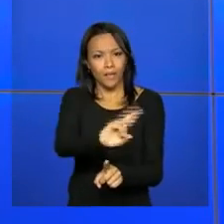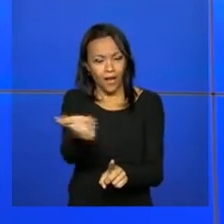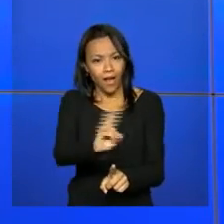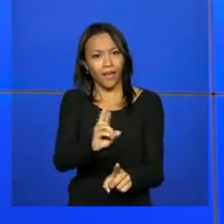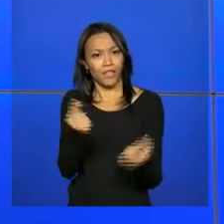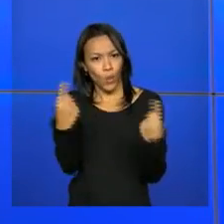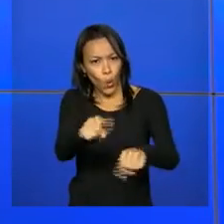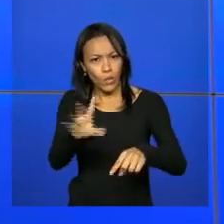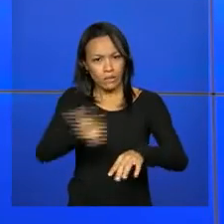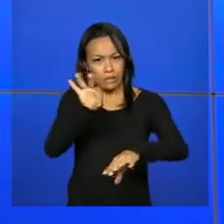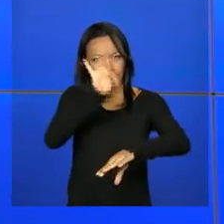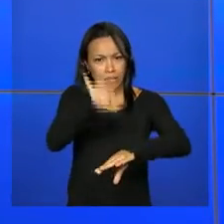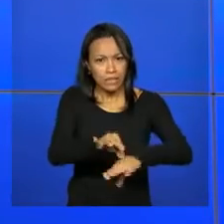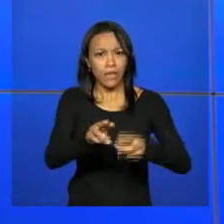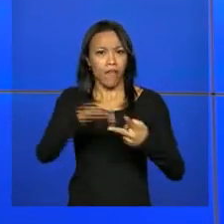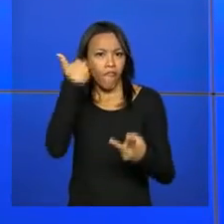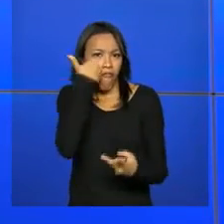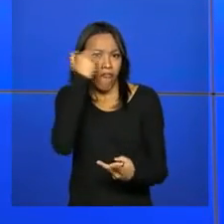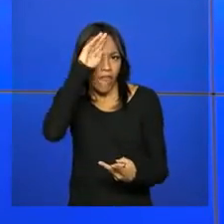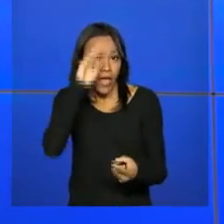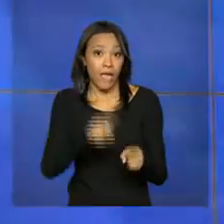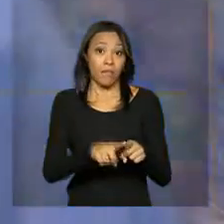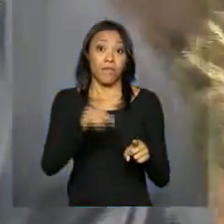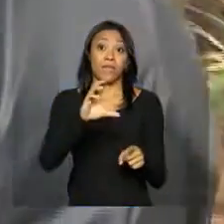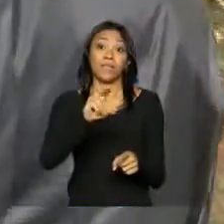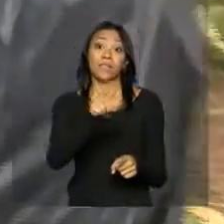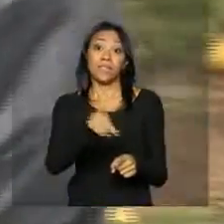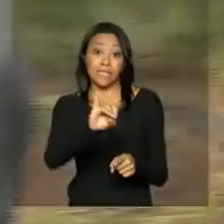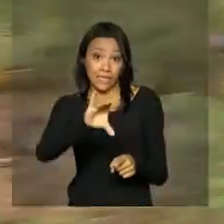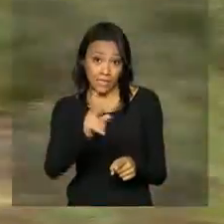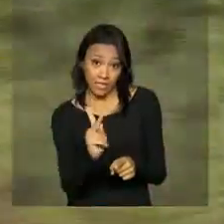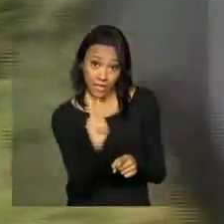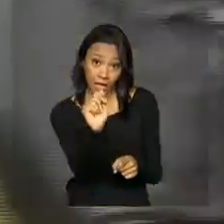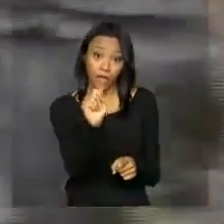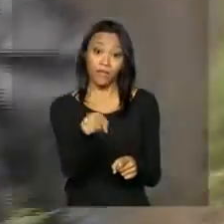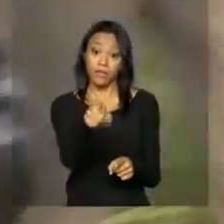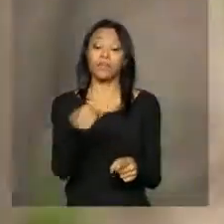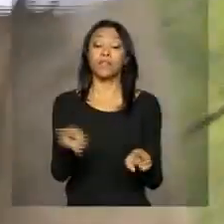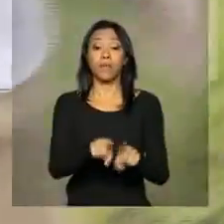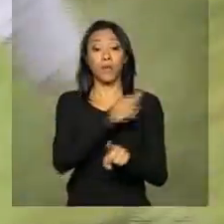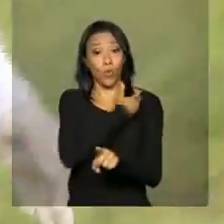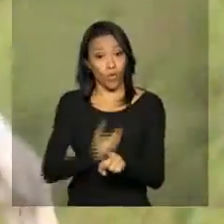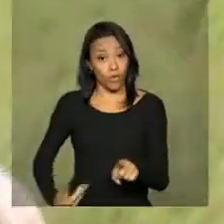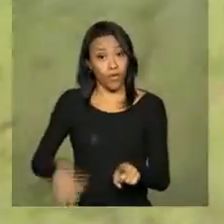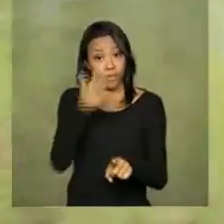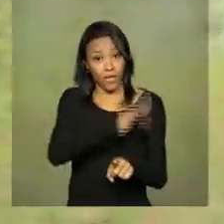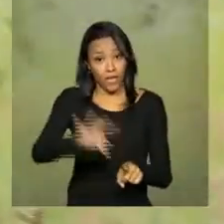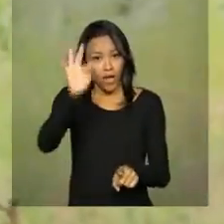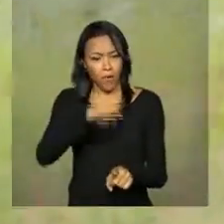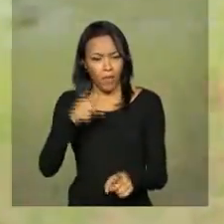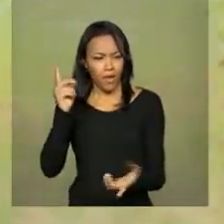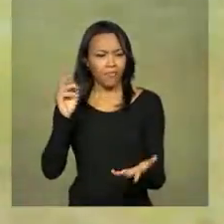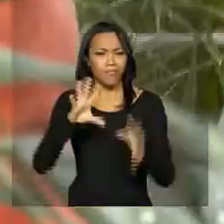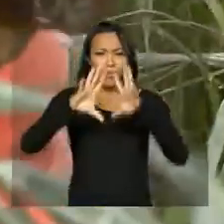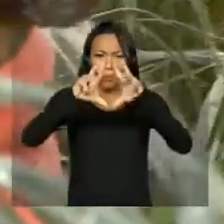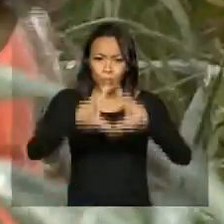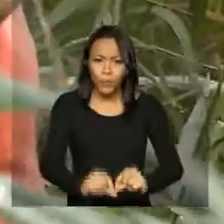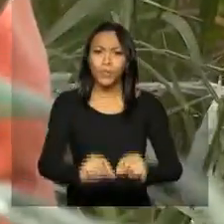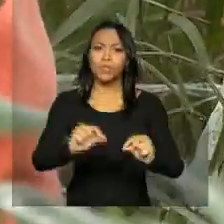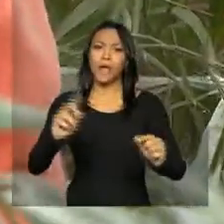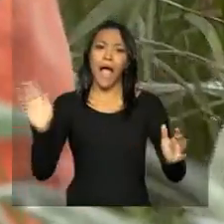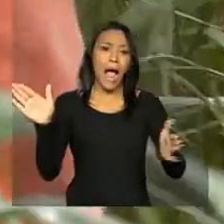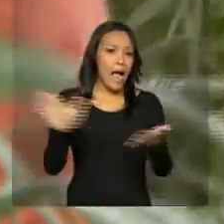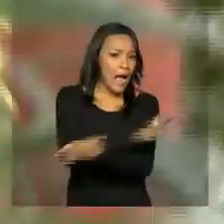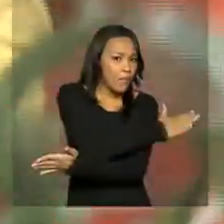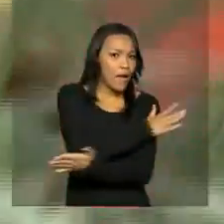dengue, febre, chikungunya e zika. O governo federal também está desenvolvendo ações para acabar com os focos do mosquito. Em época